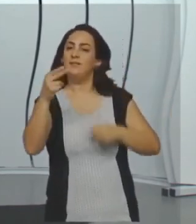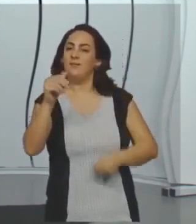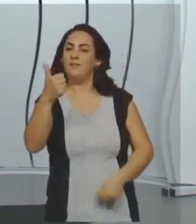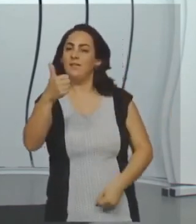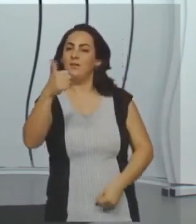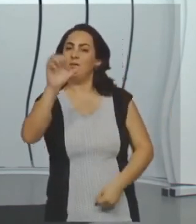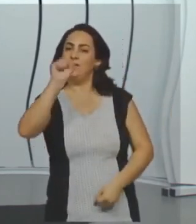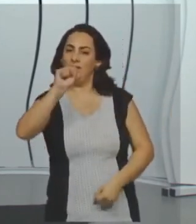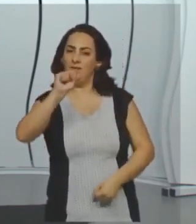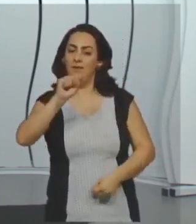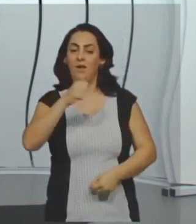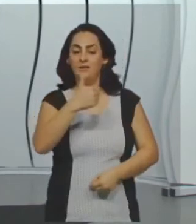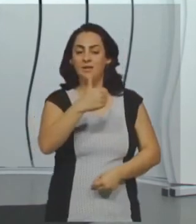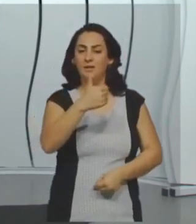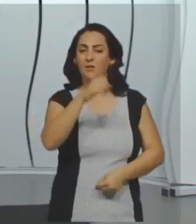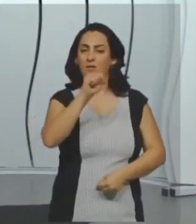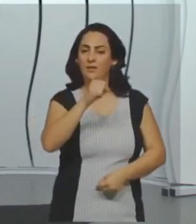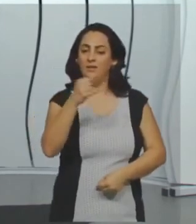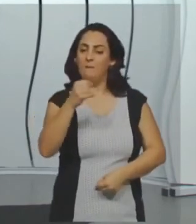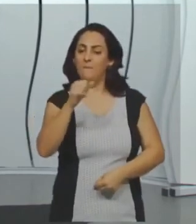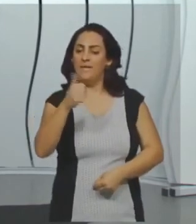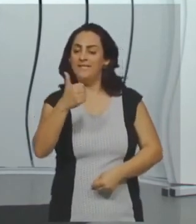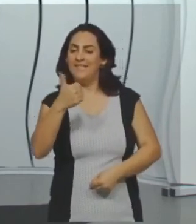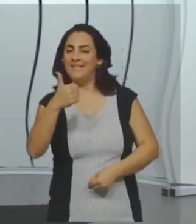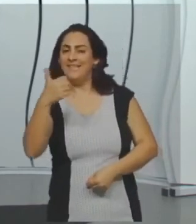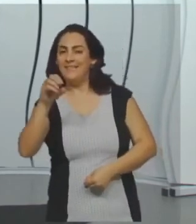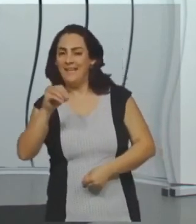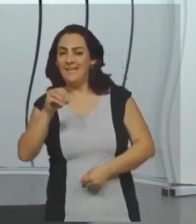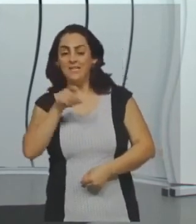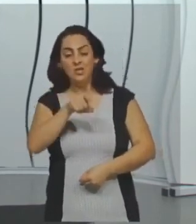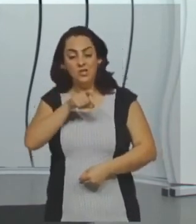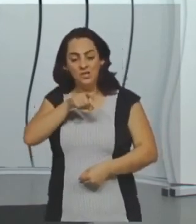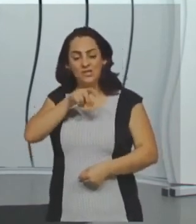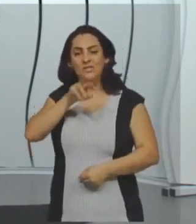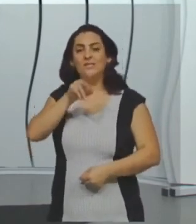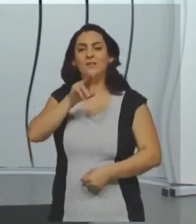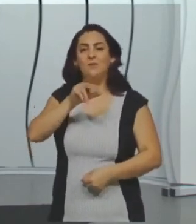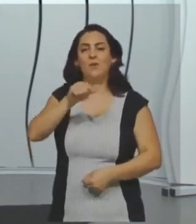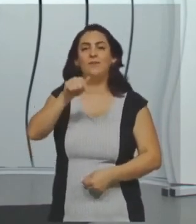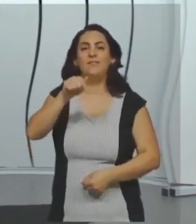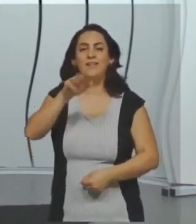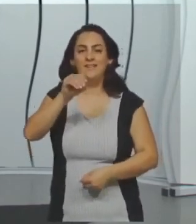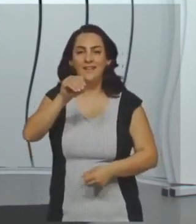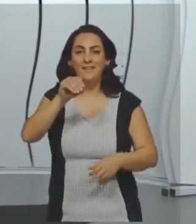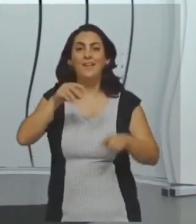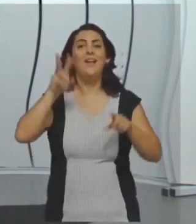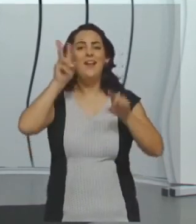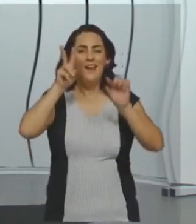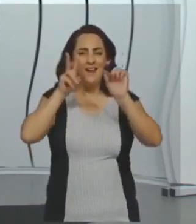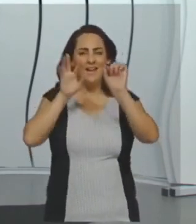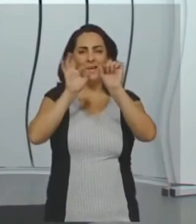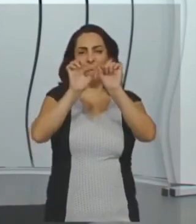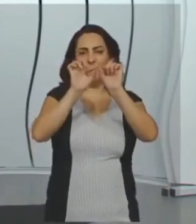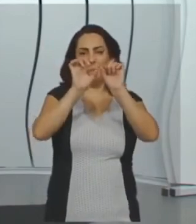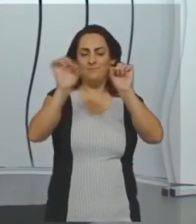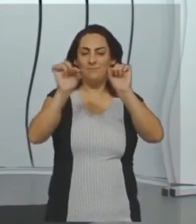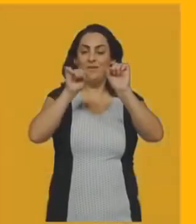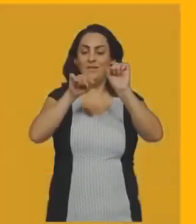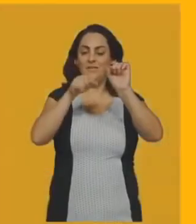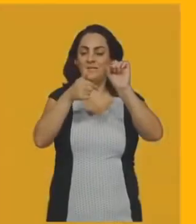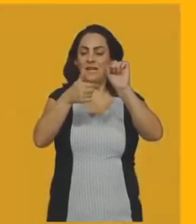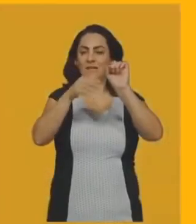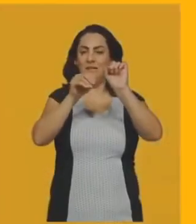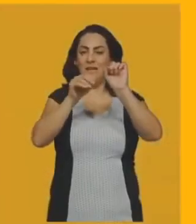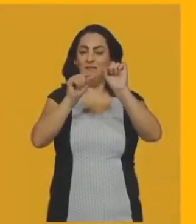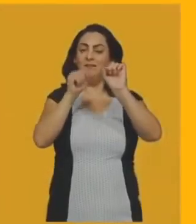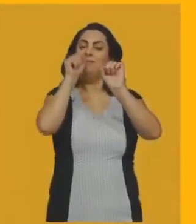a 180. Quanto que vale x? 180 menos 110 dá quanto? 70, né?